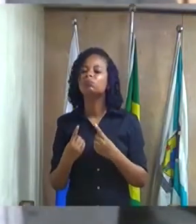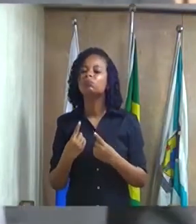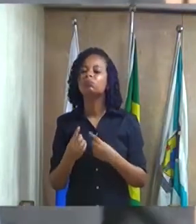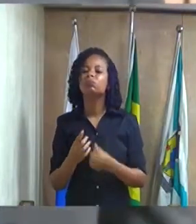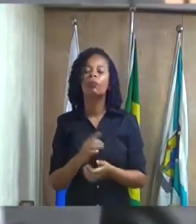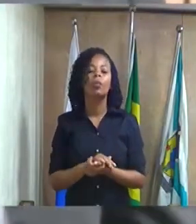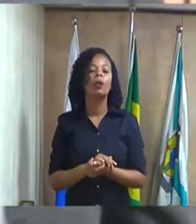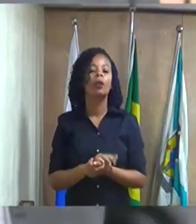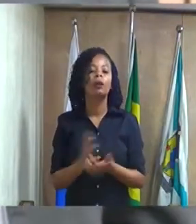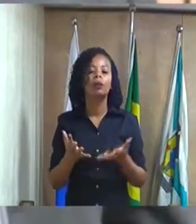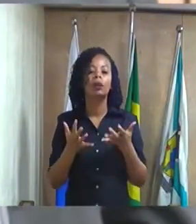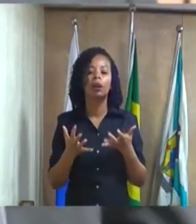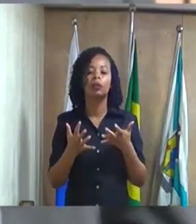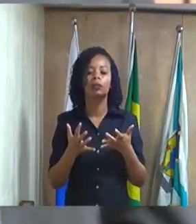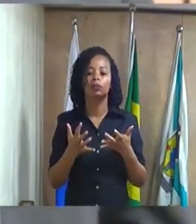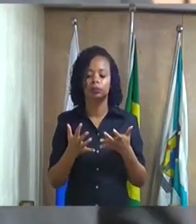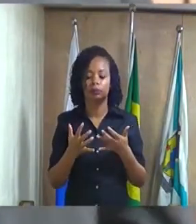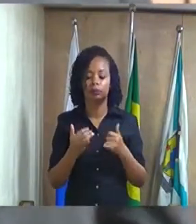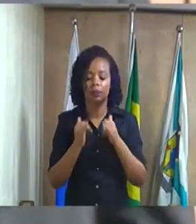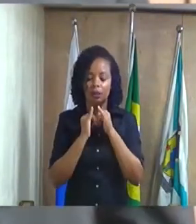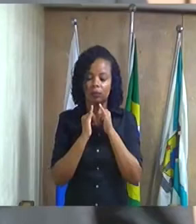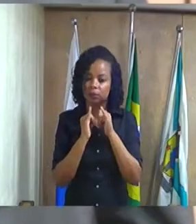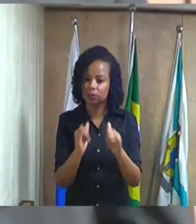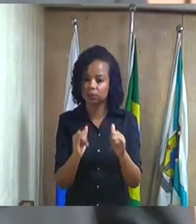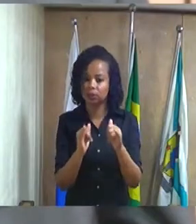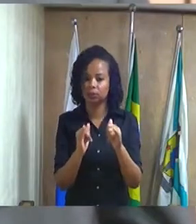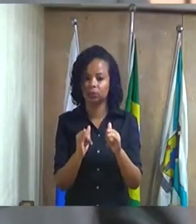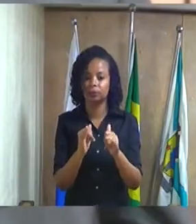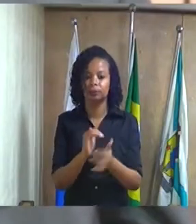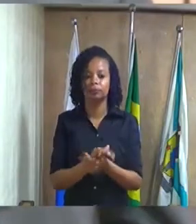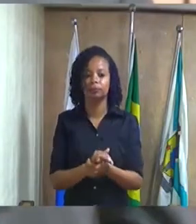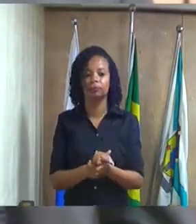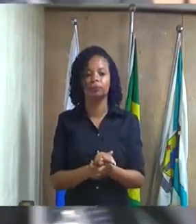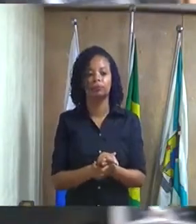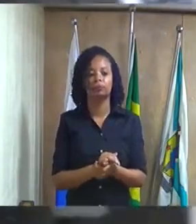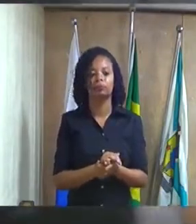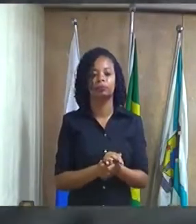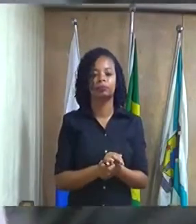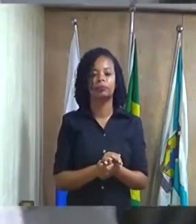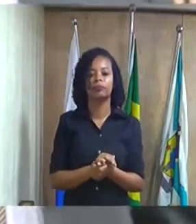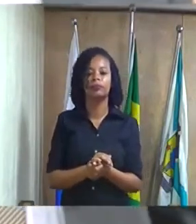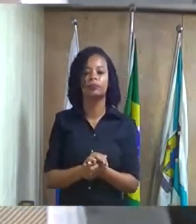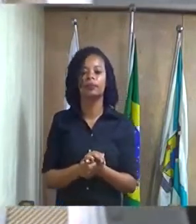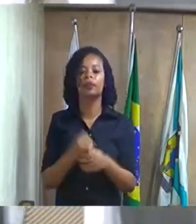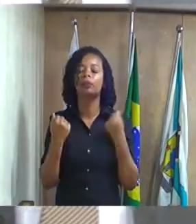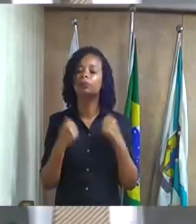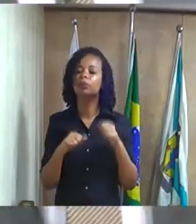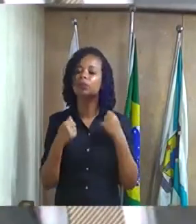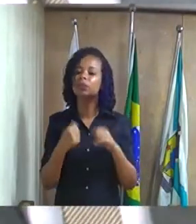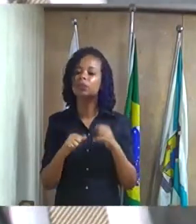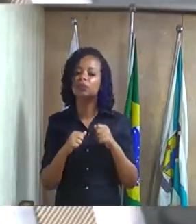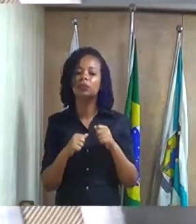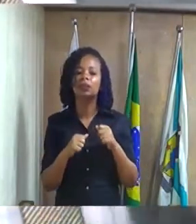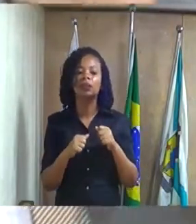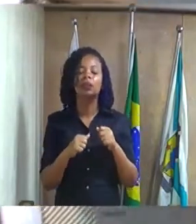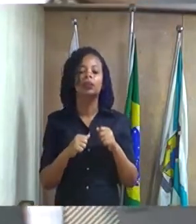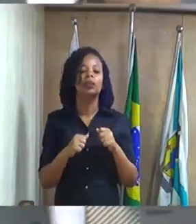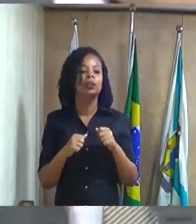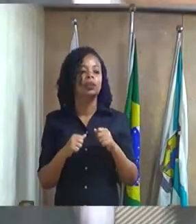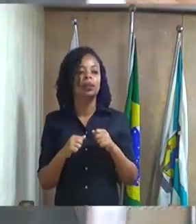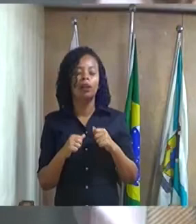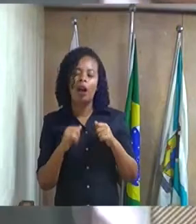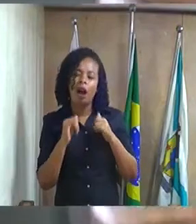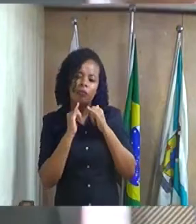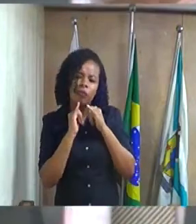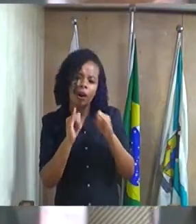fazer uma ressalva e gostaria até dessa informação porque eu